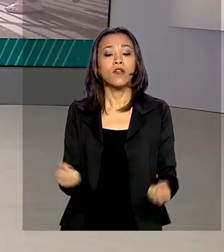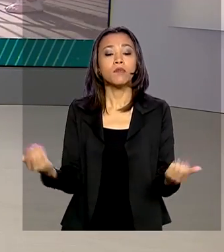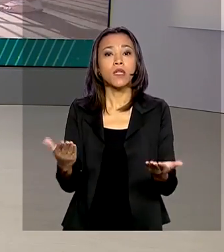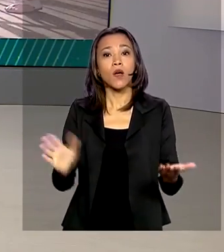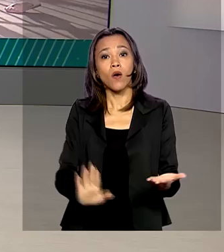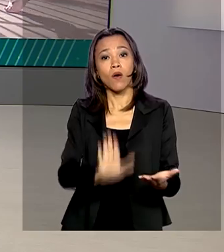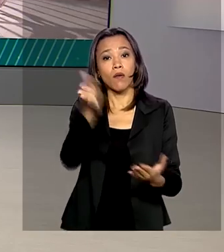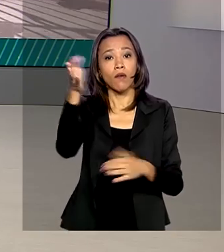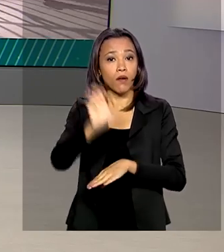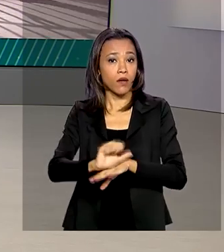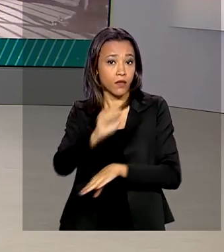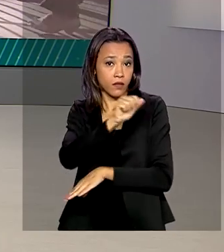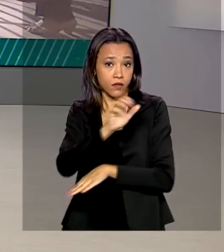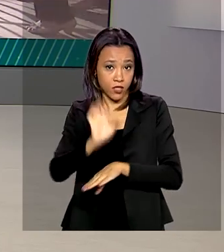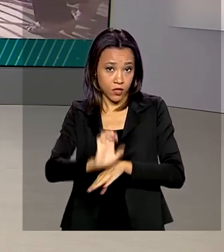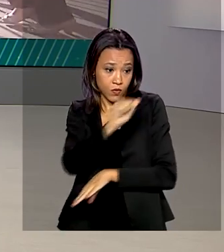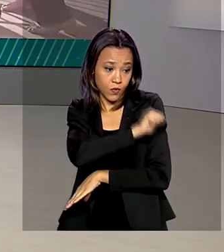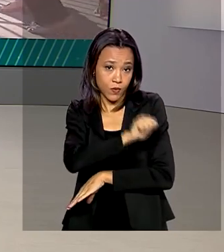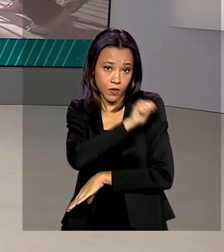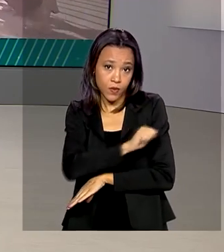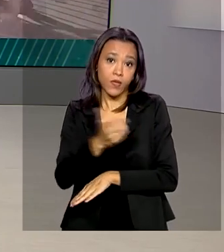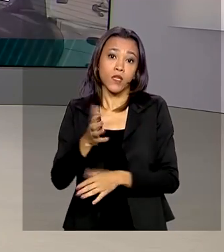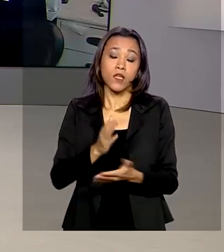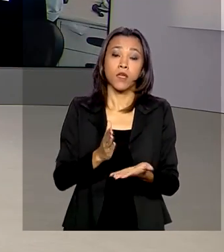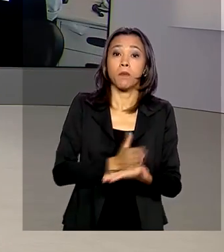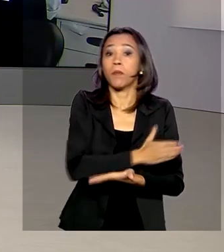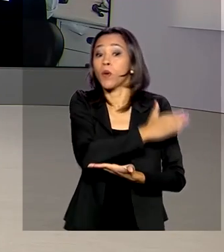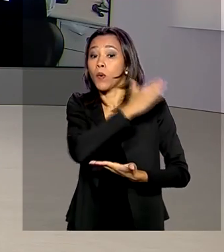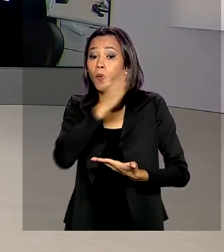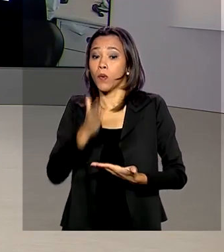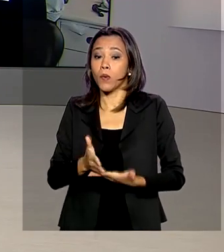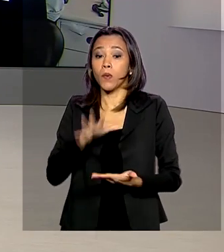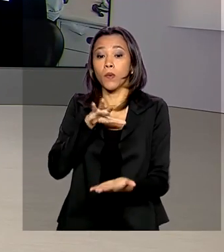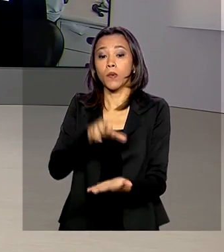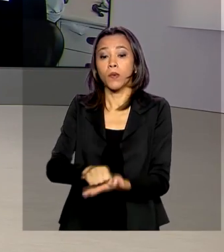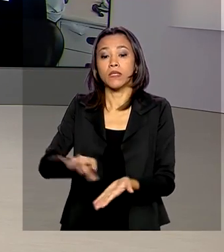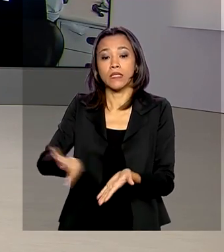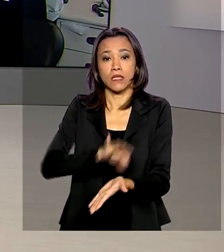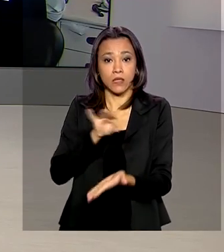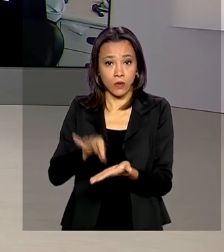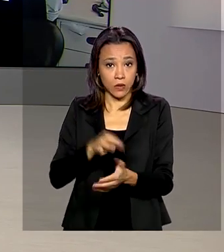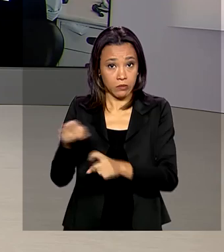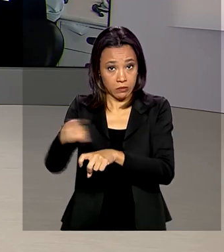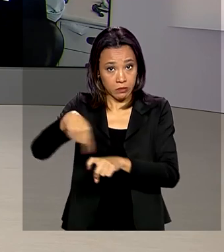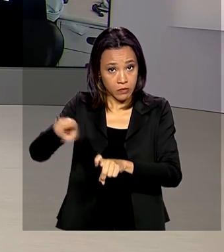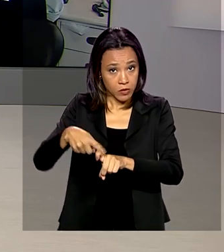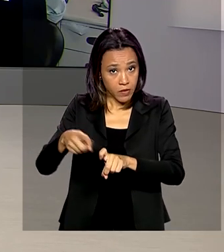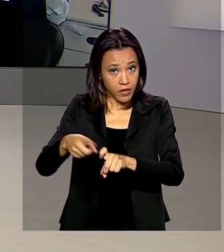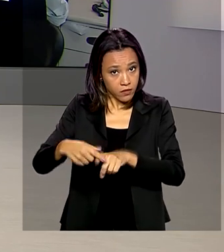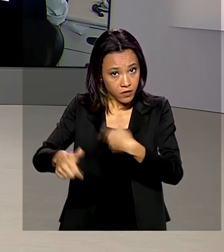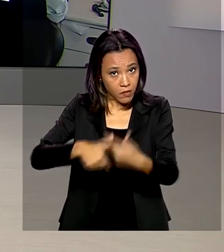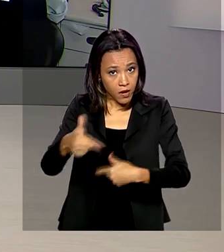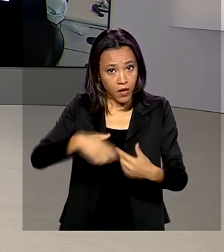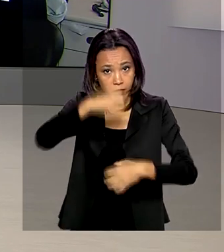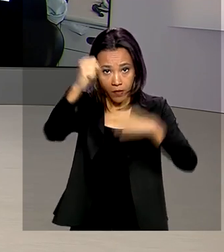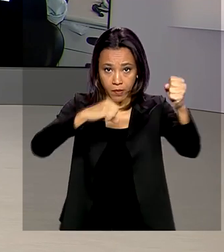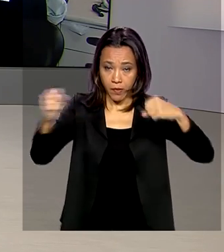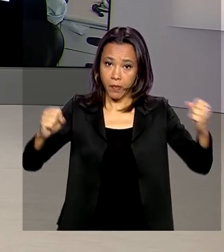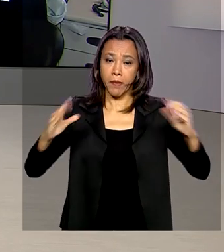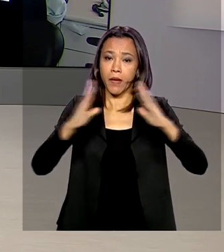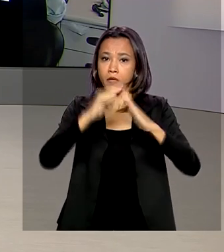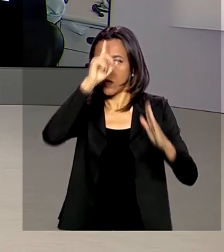porque o Ministério da Saúde prorrogou o prazo de inscrições para médicos atuarem nos postos de saúde. Não é isso, Alessandra Lago?